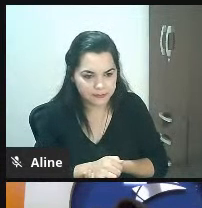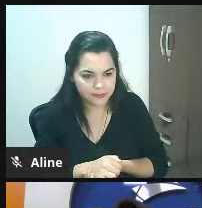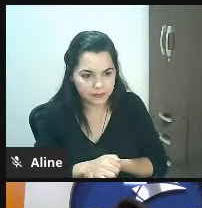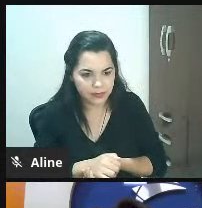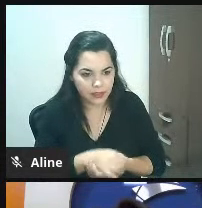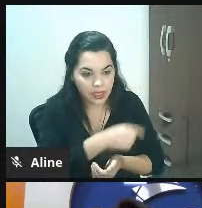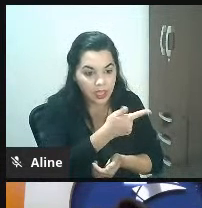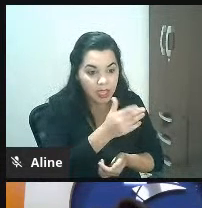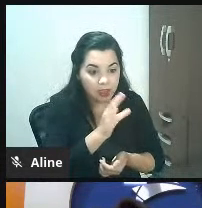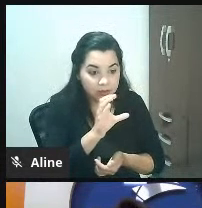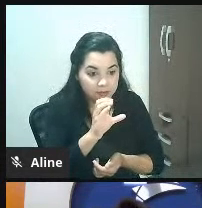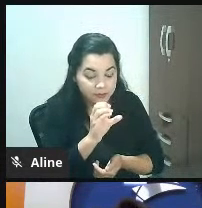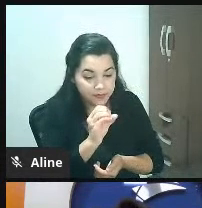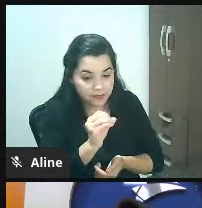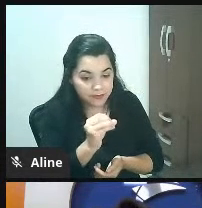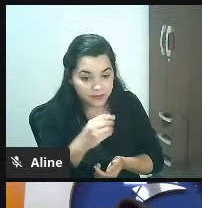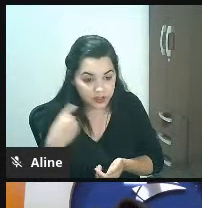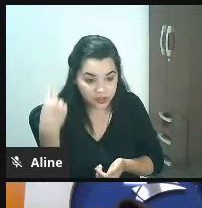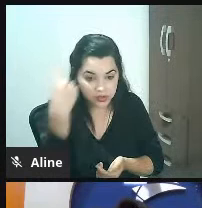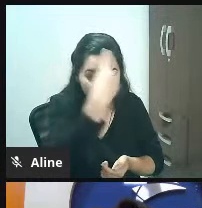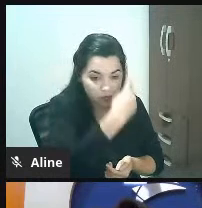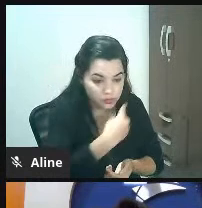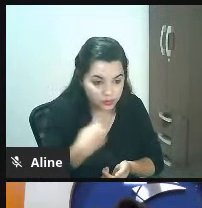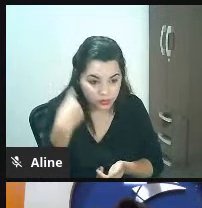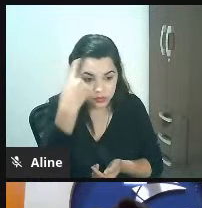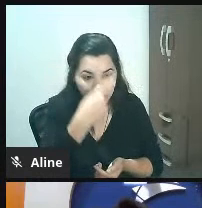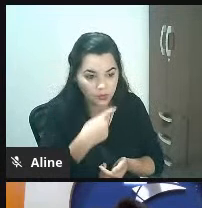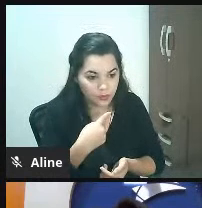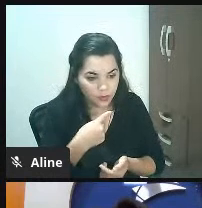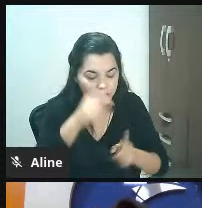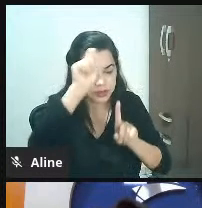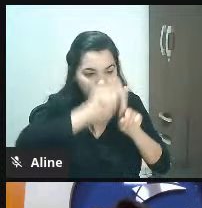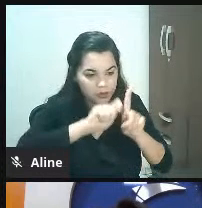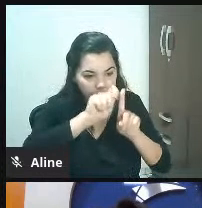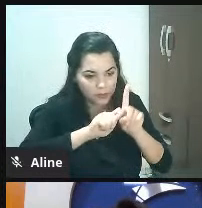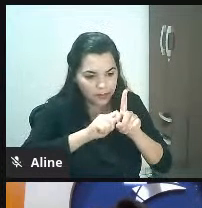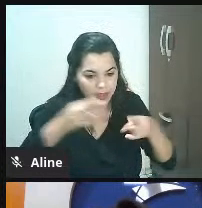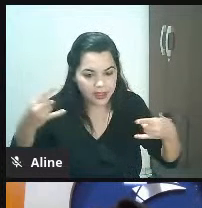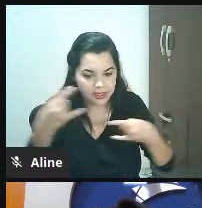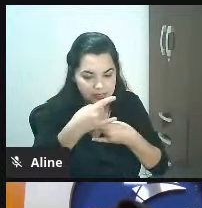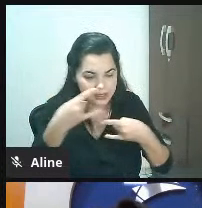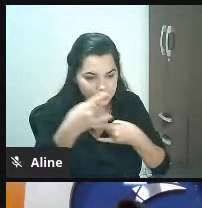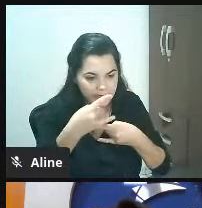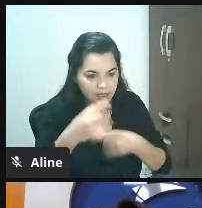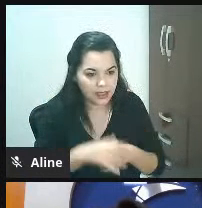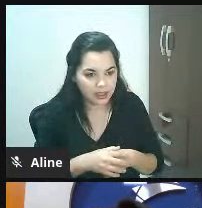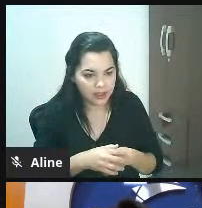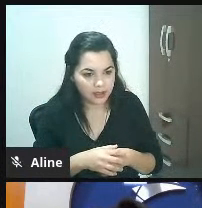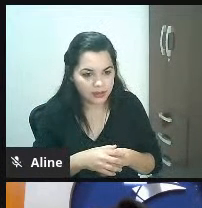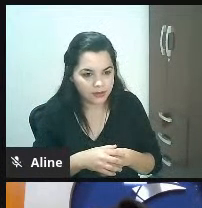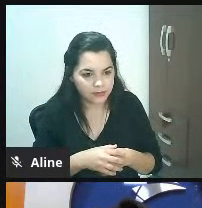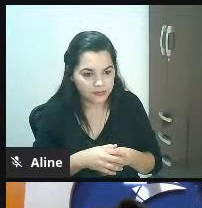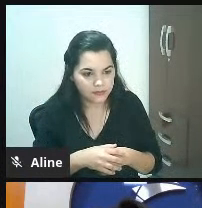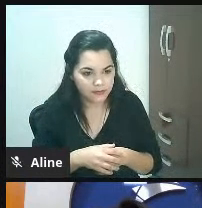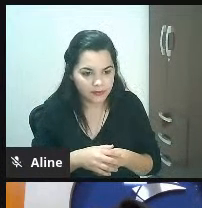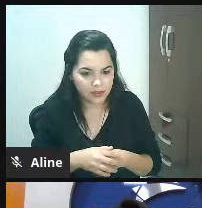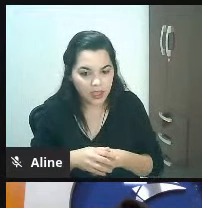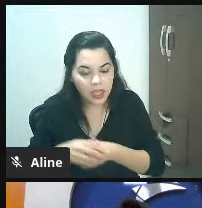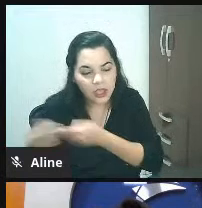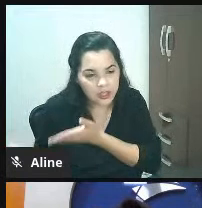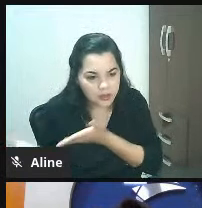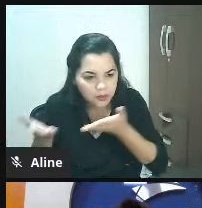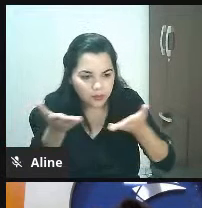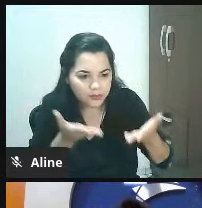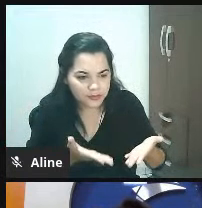horas de transmissão por mês para você transmitir usando live trazendo aqui até três salvo engano convidados